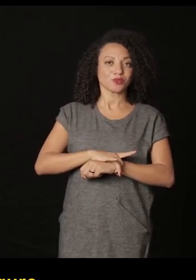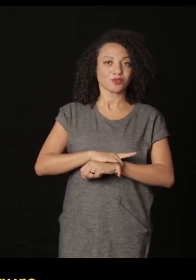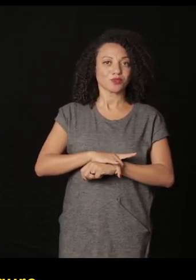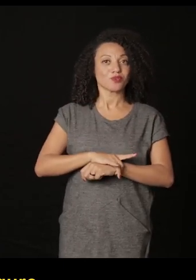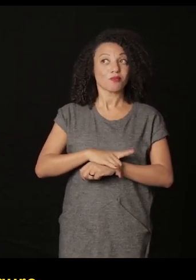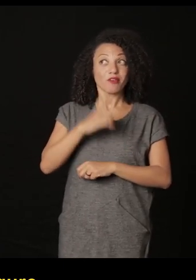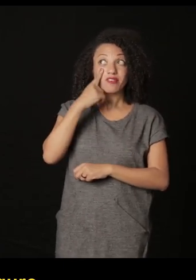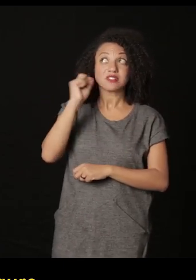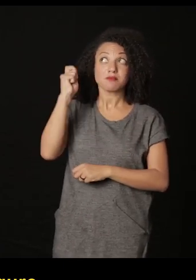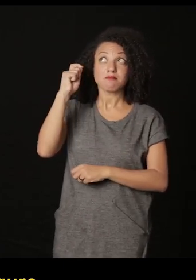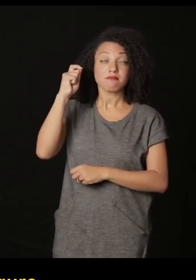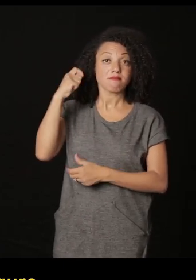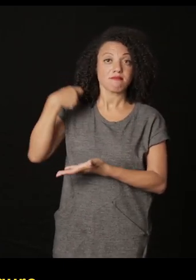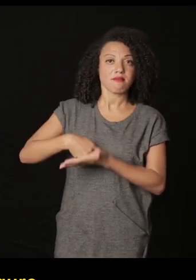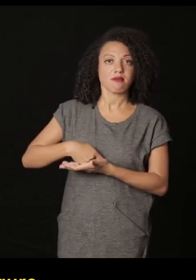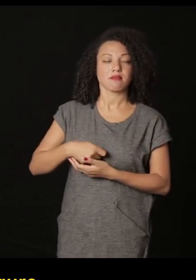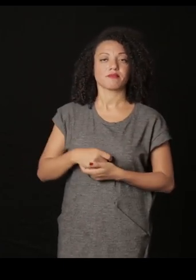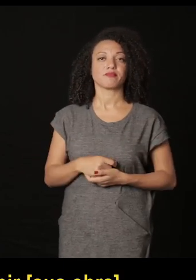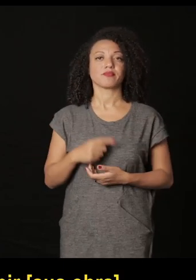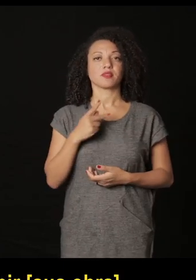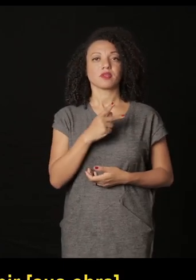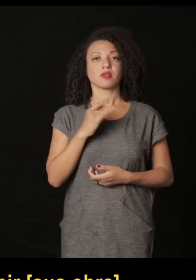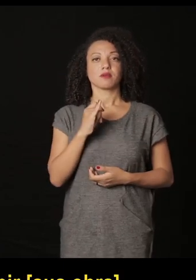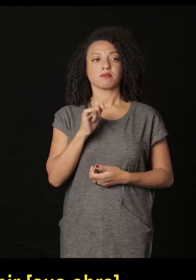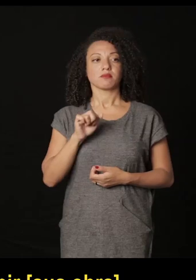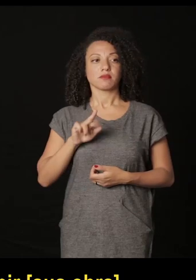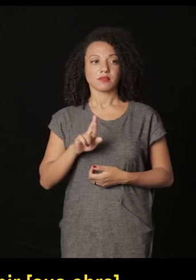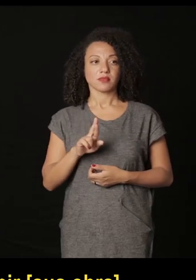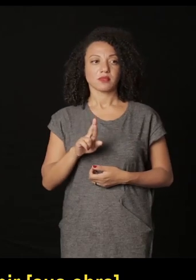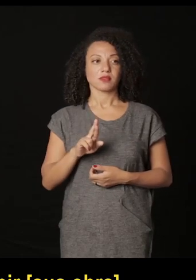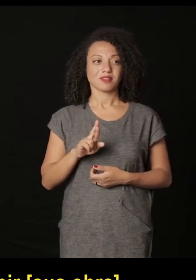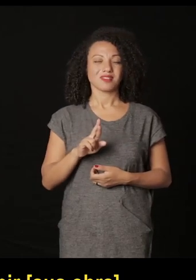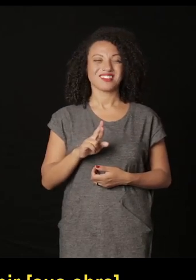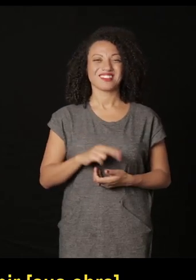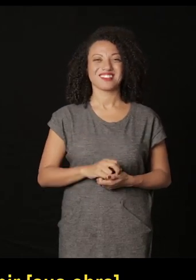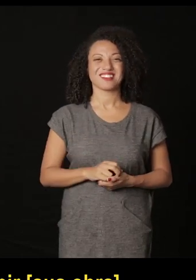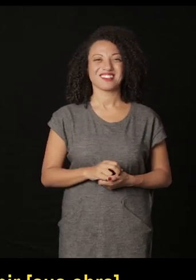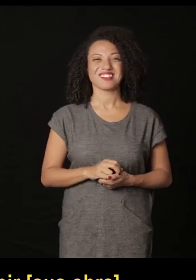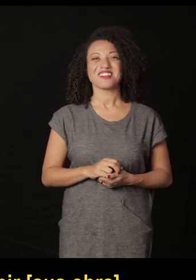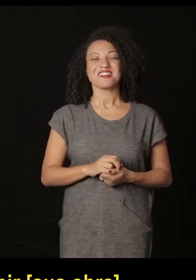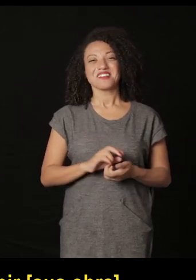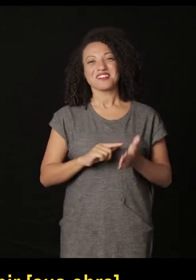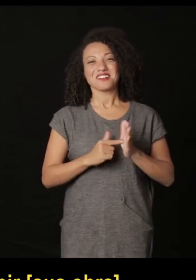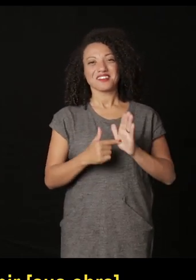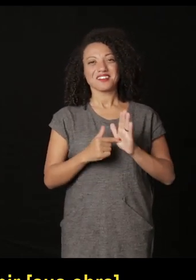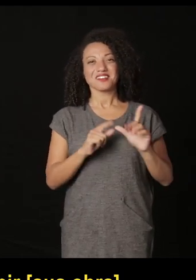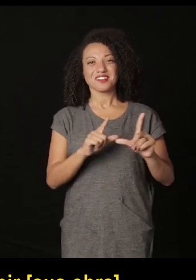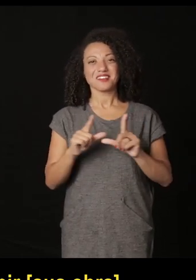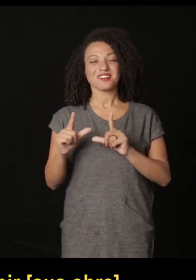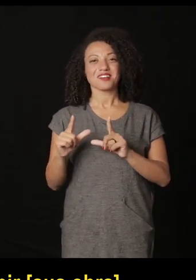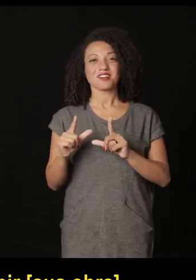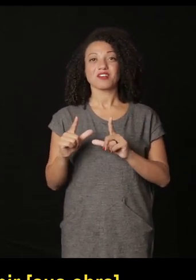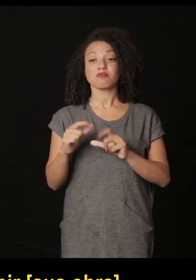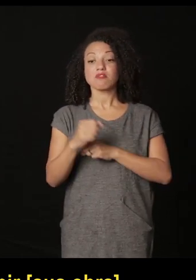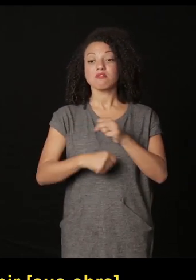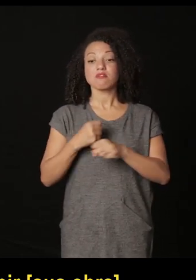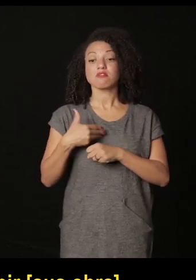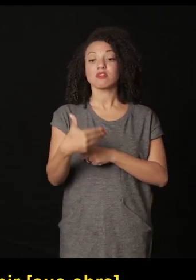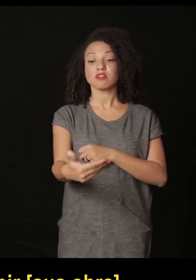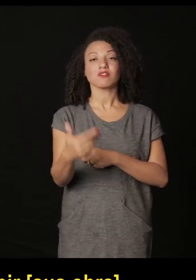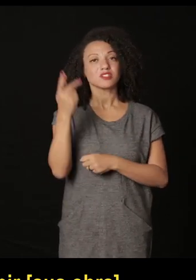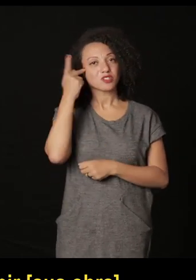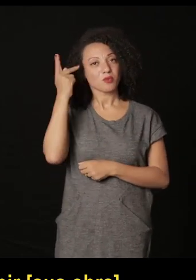seguros e vão pagar e Peter Piller vai estar vamos mostrar o